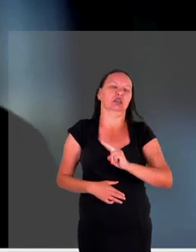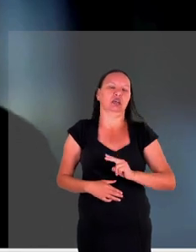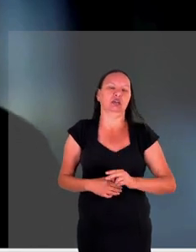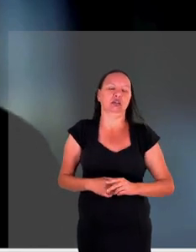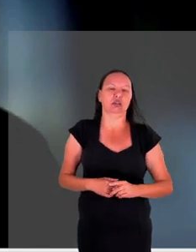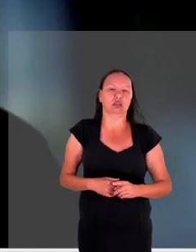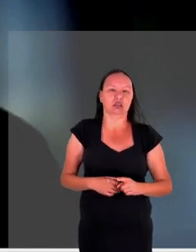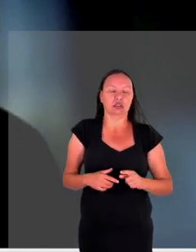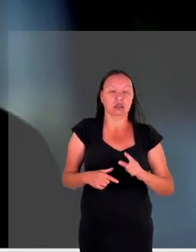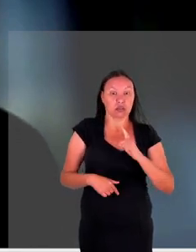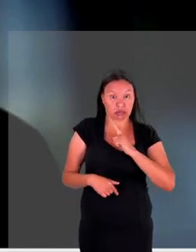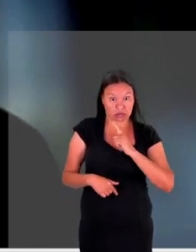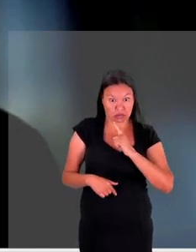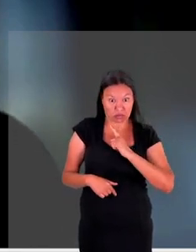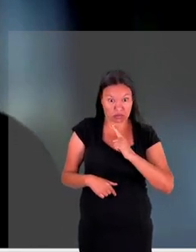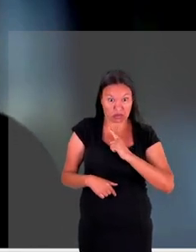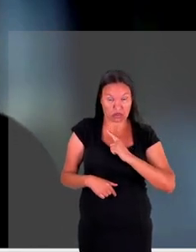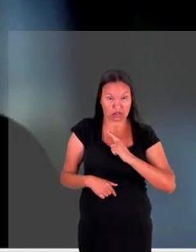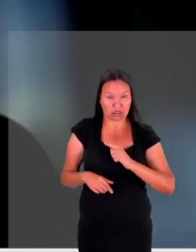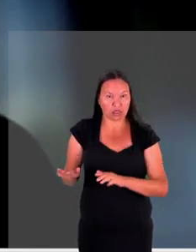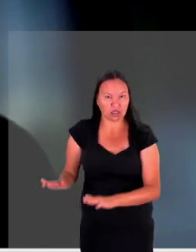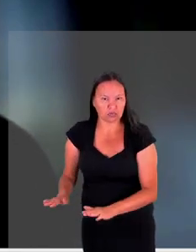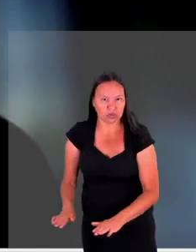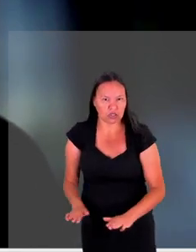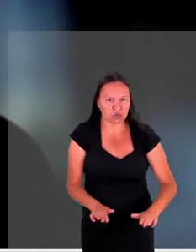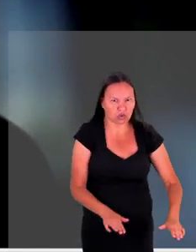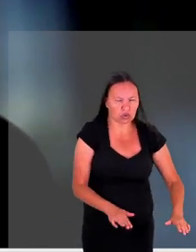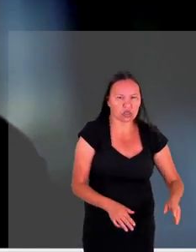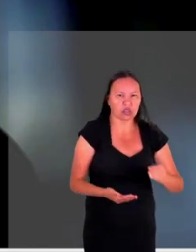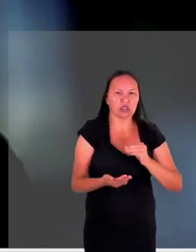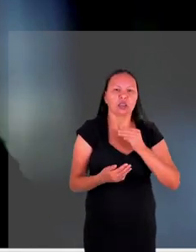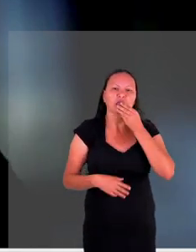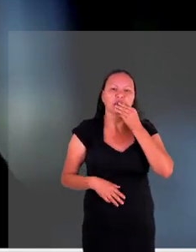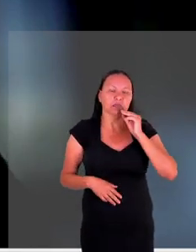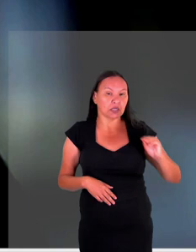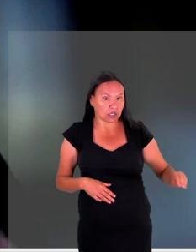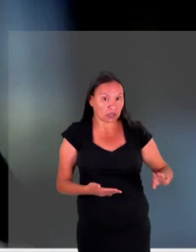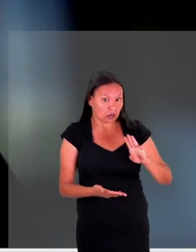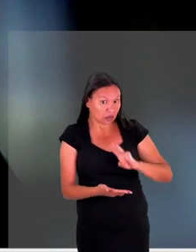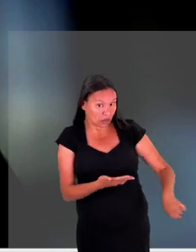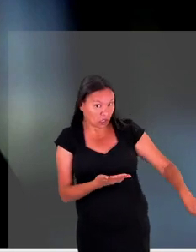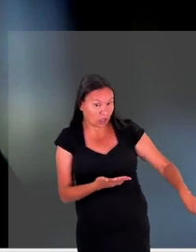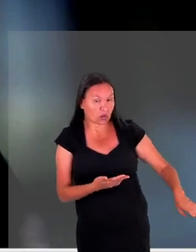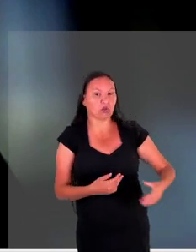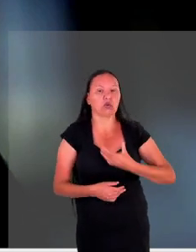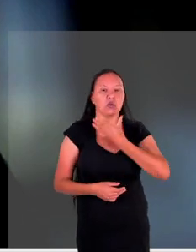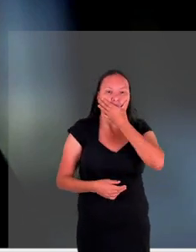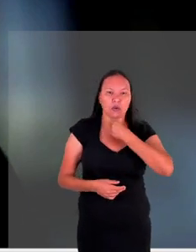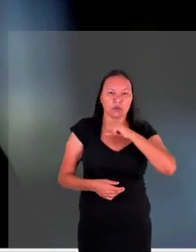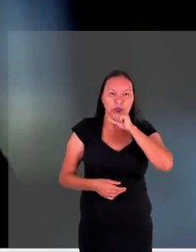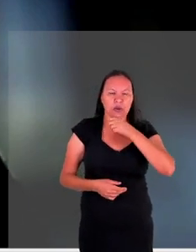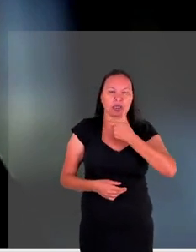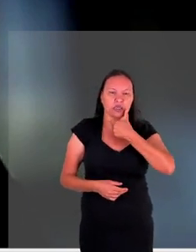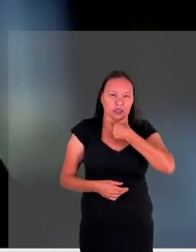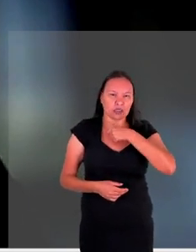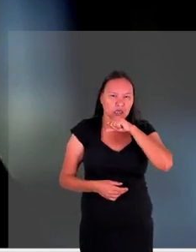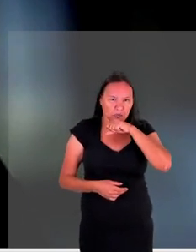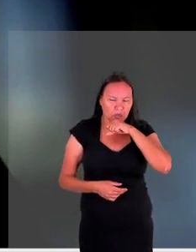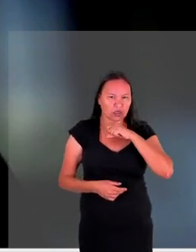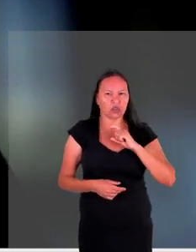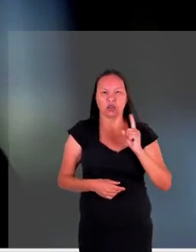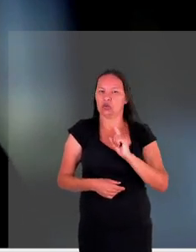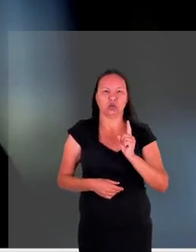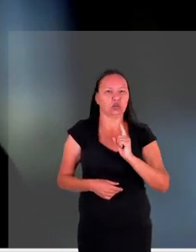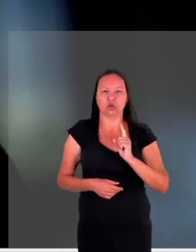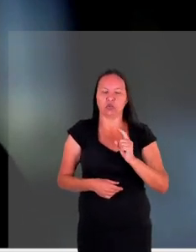e a gente tem a situação que os órfãos na verdade por causa da lei marcial a maioria deles não podem sair do país não existe